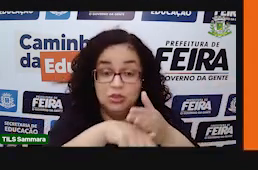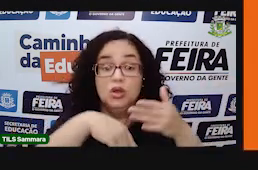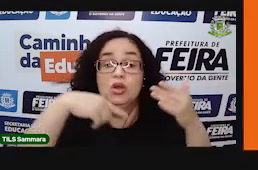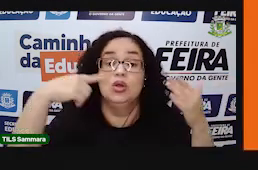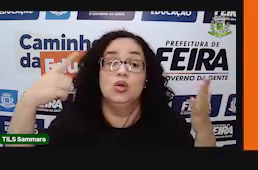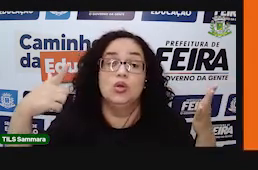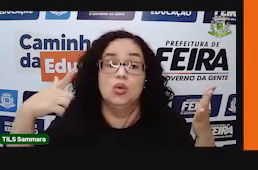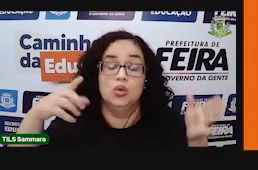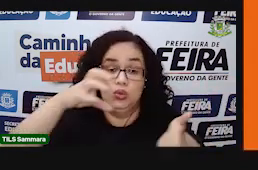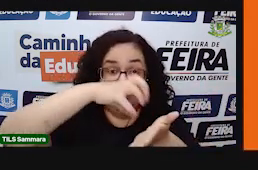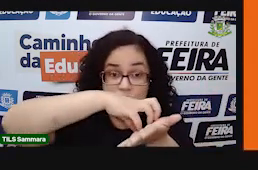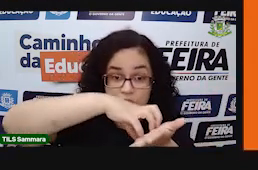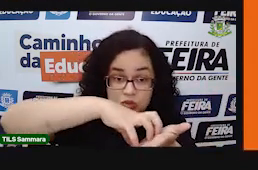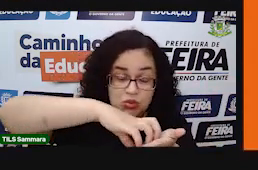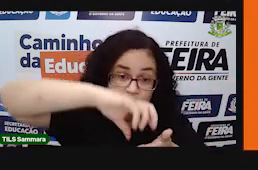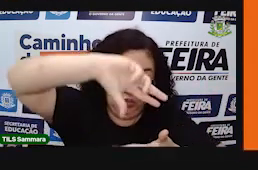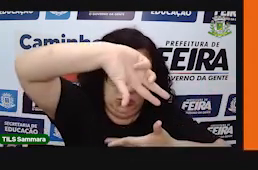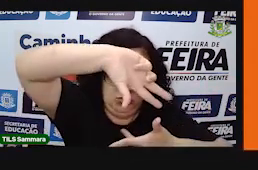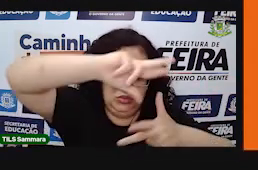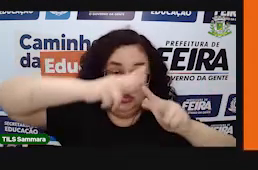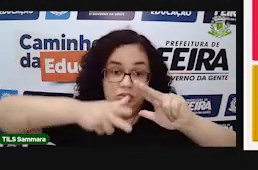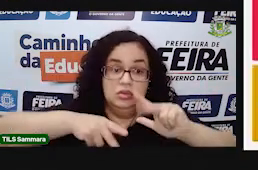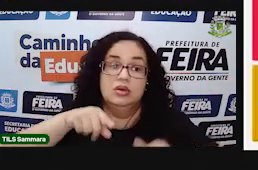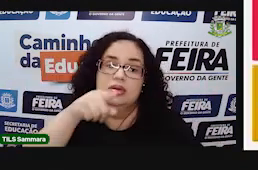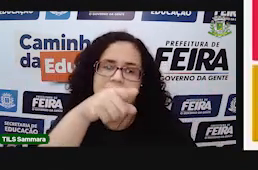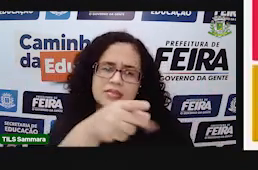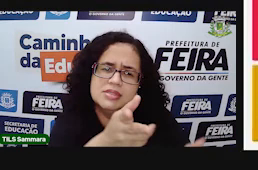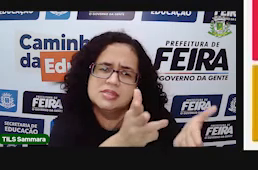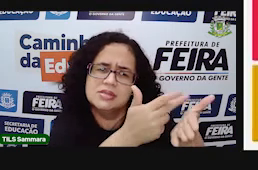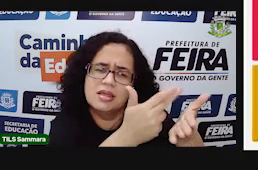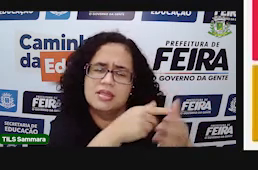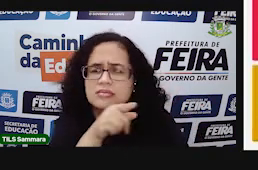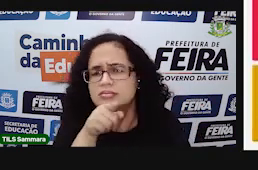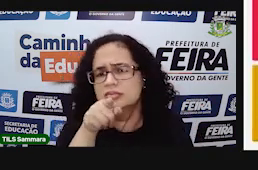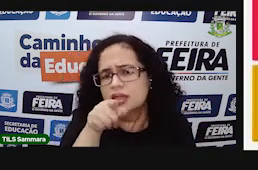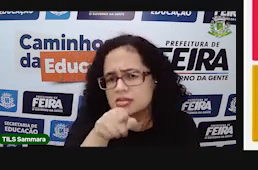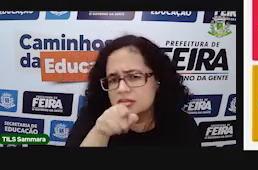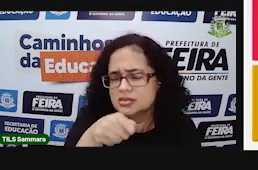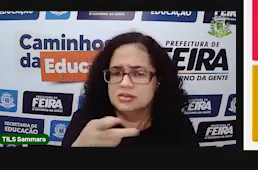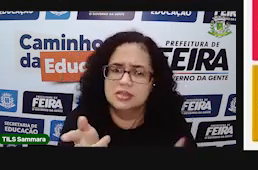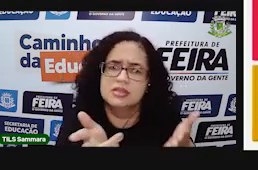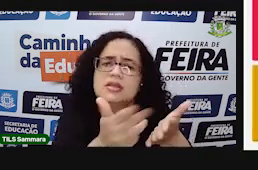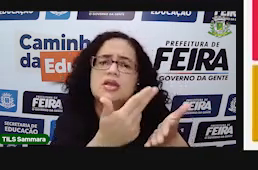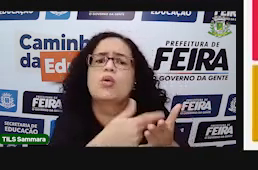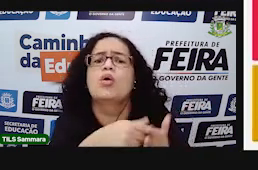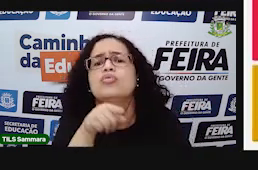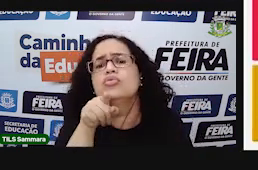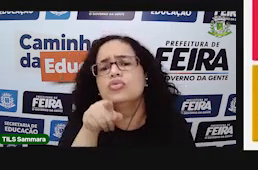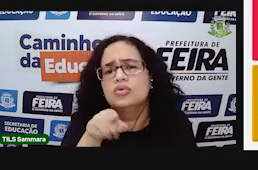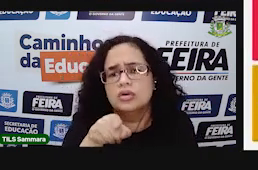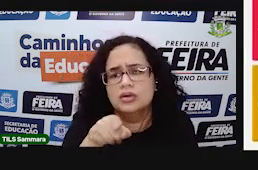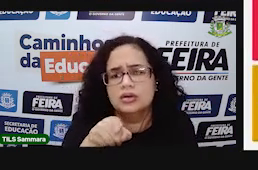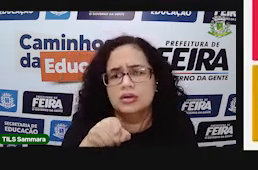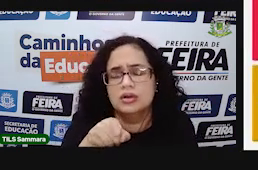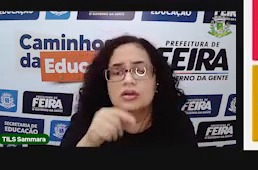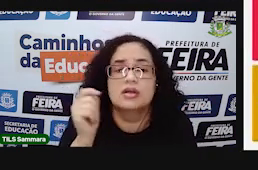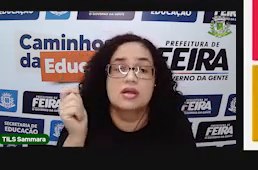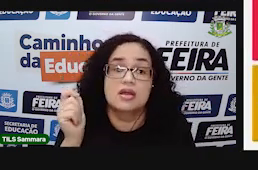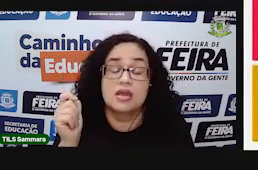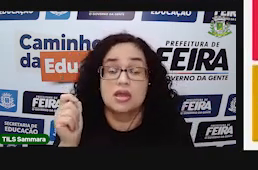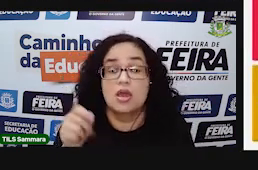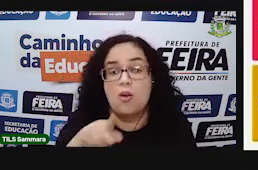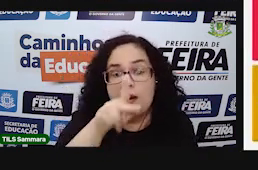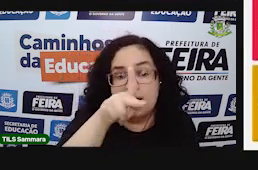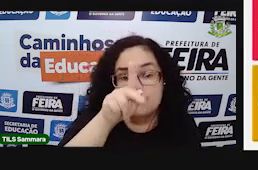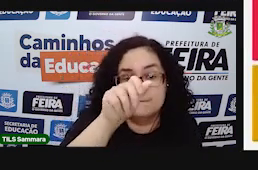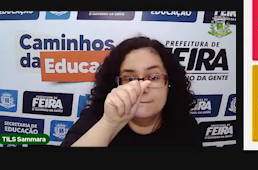Próxima perguntinha. O sólido da imagem é esse sólido aí? Essa figura? Que figura